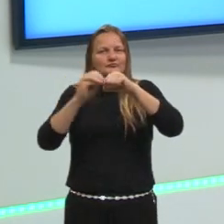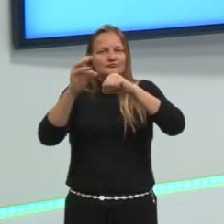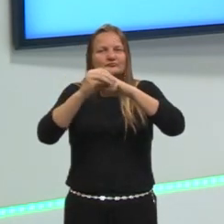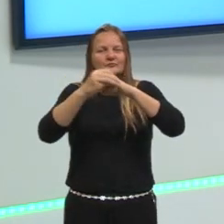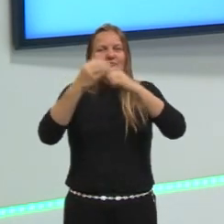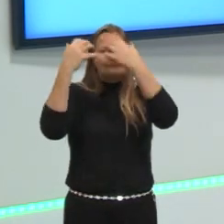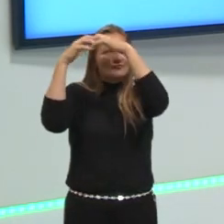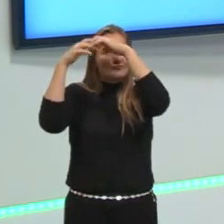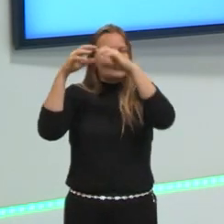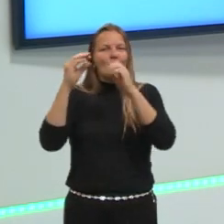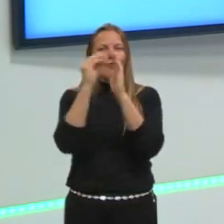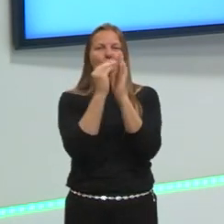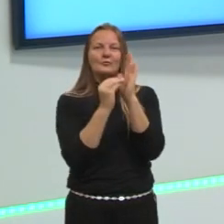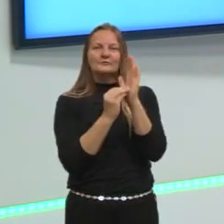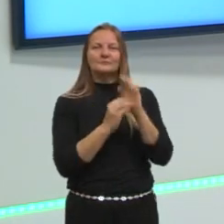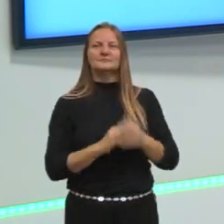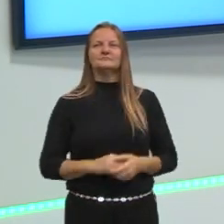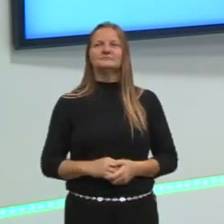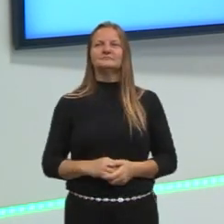melhor os conteúdos.